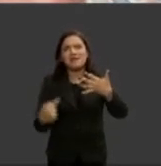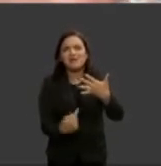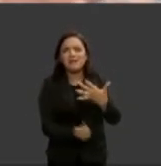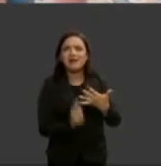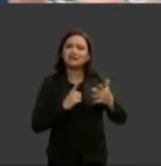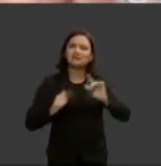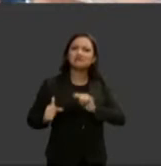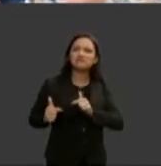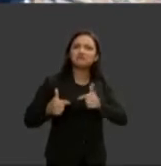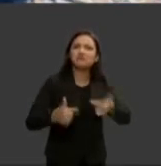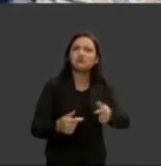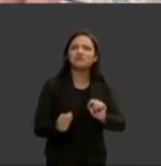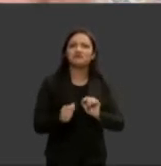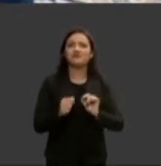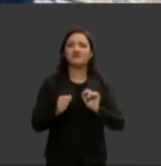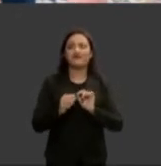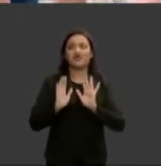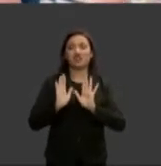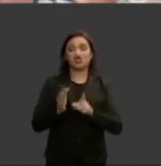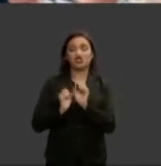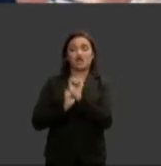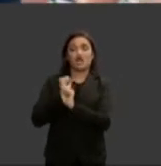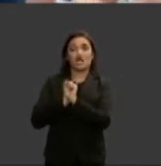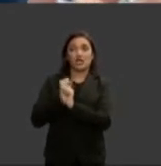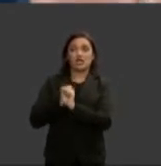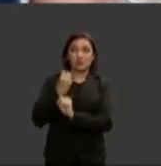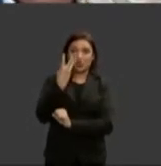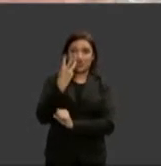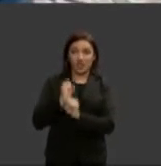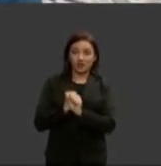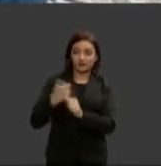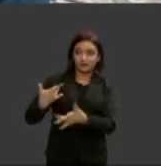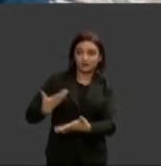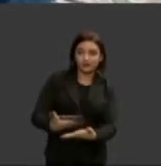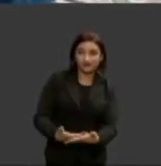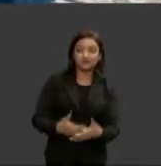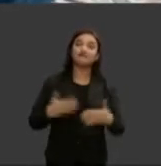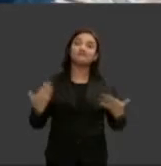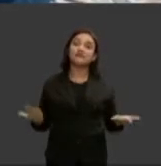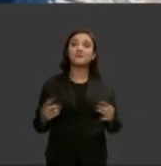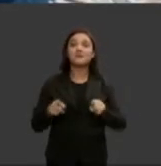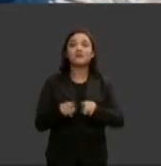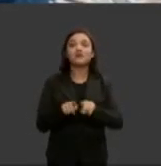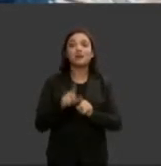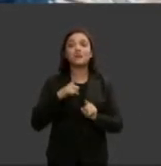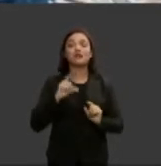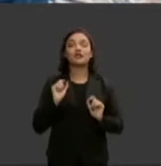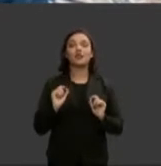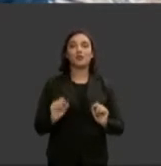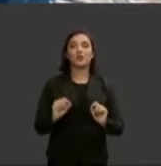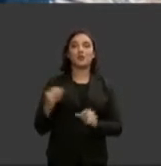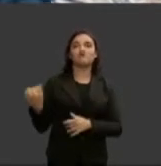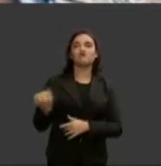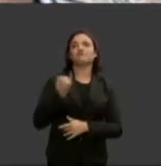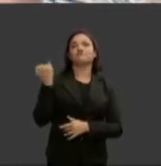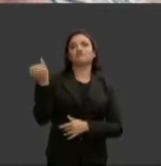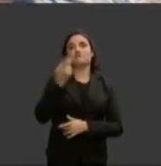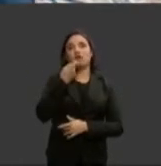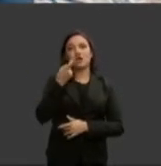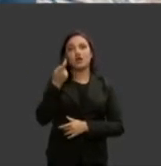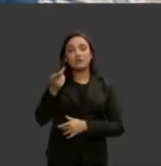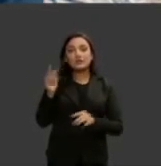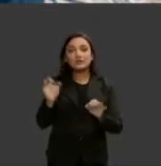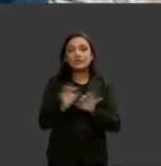desenvolvidas ao longo dos últimos três anos além disso importa ainda finalizar que a